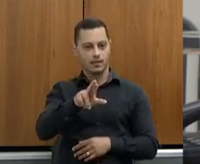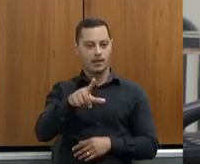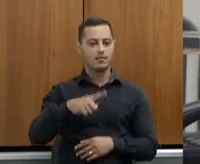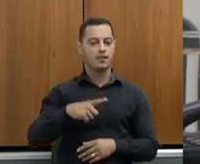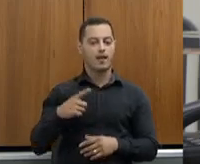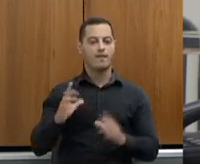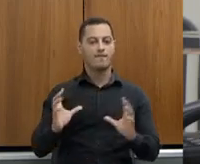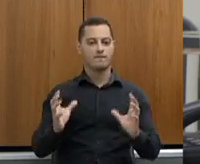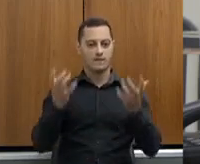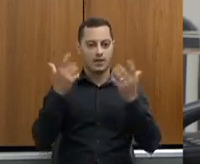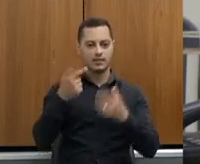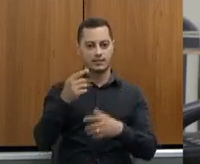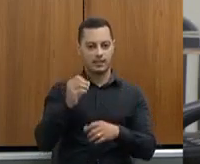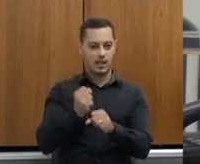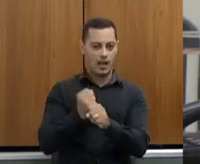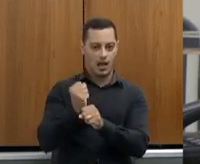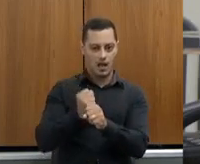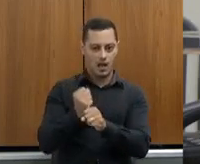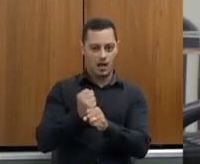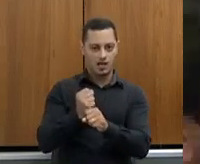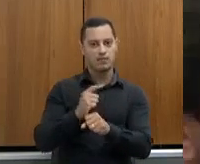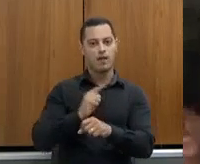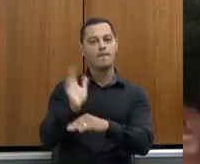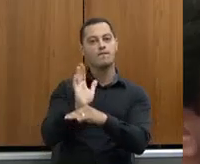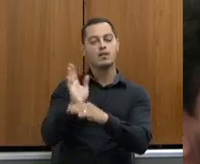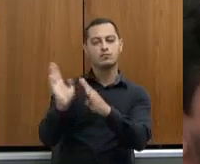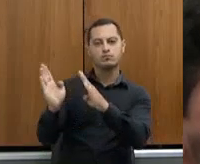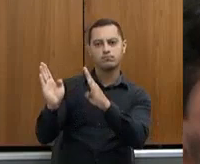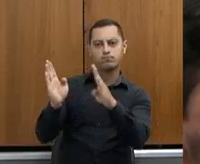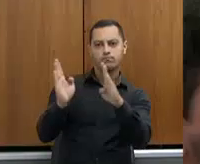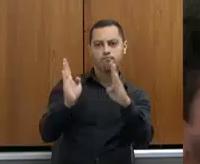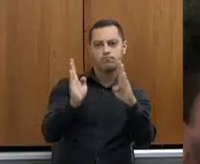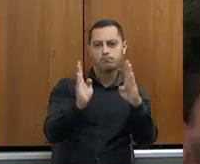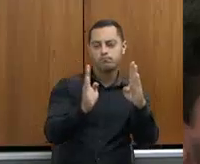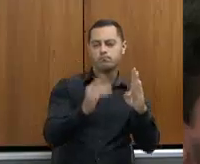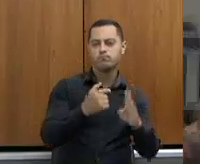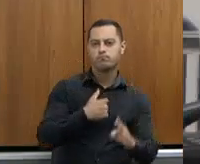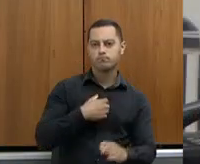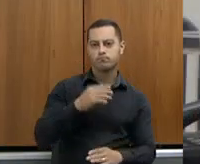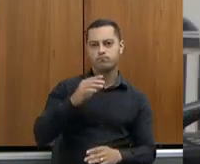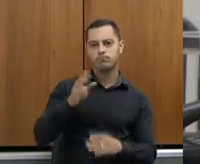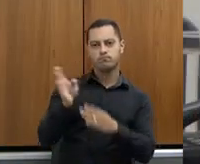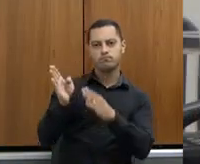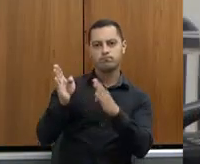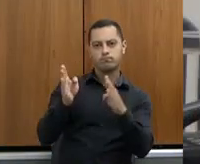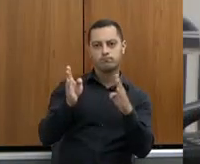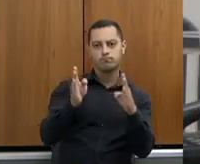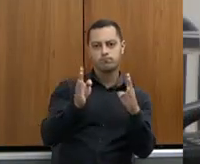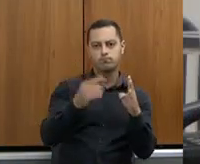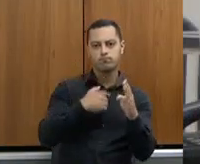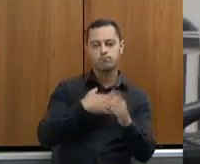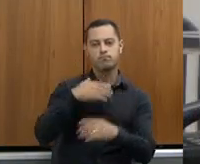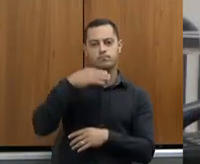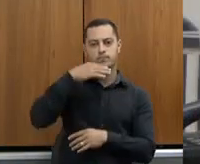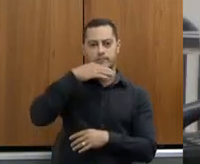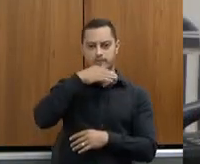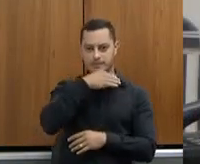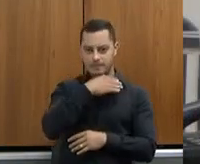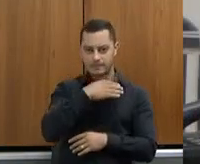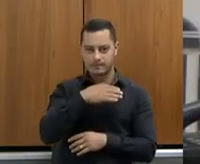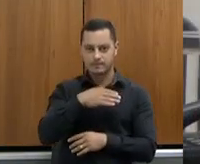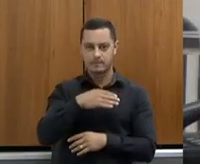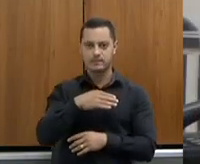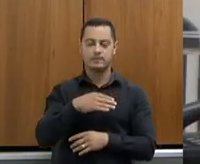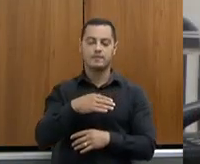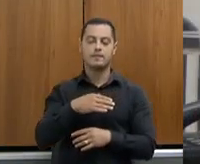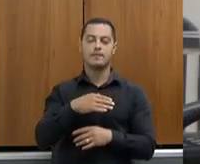apresentou um vídeo lá de Auroca, e me chamou muita atenção claro que o extensionista talvez tenha sido a principal ferramenta